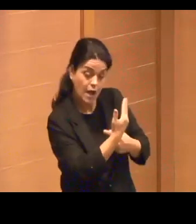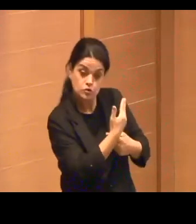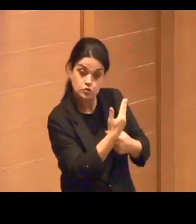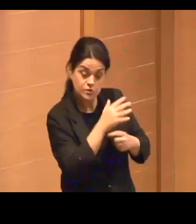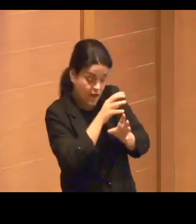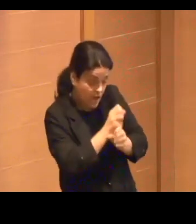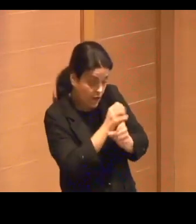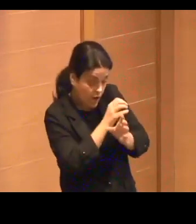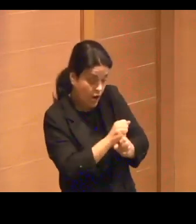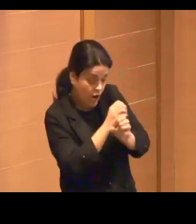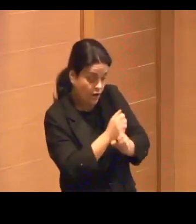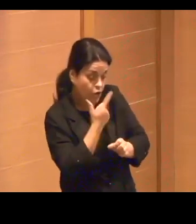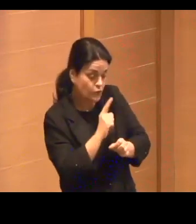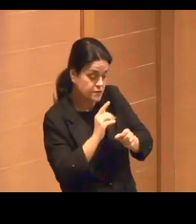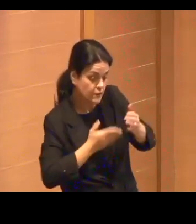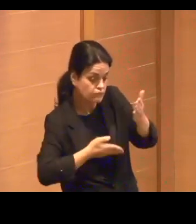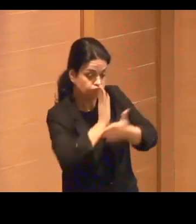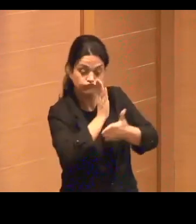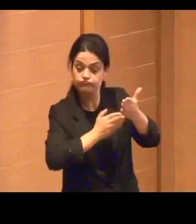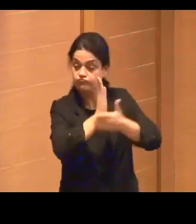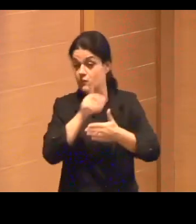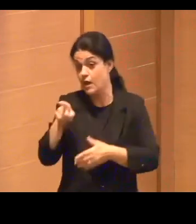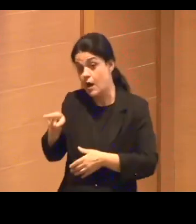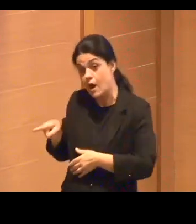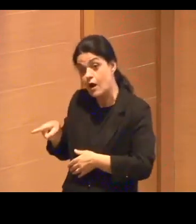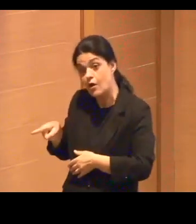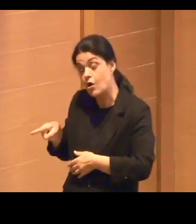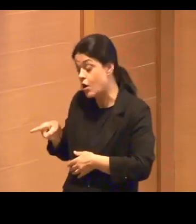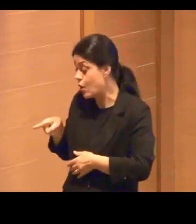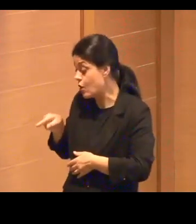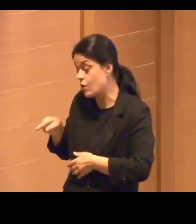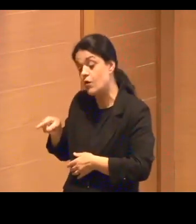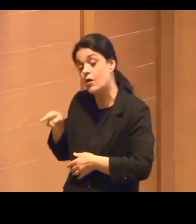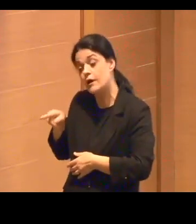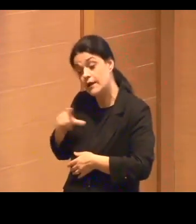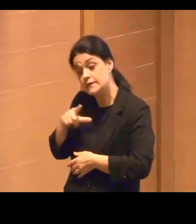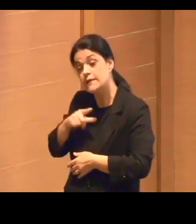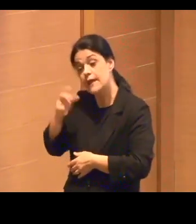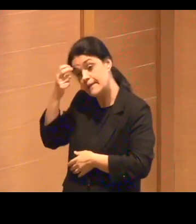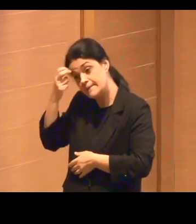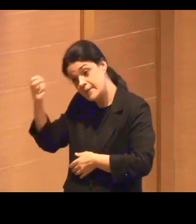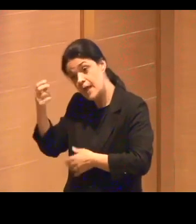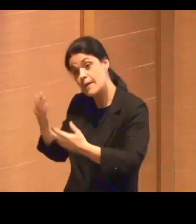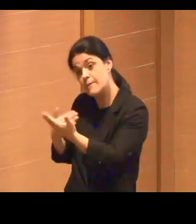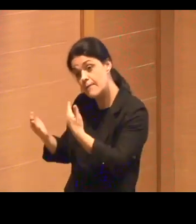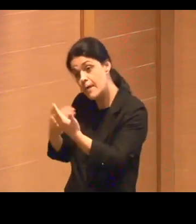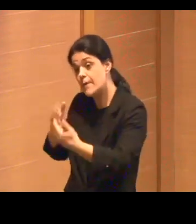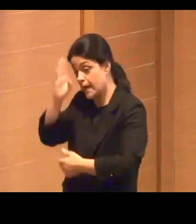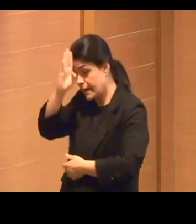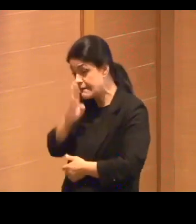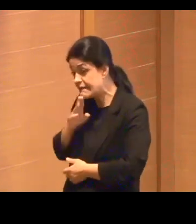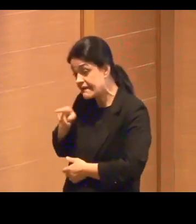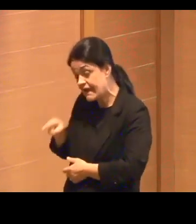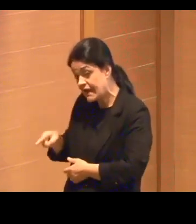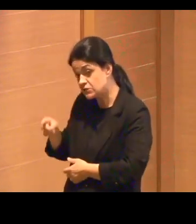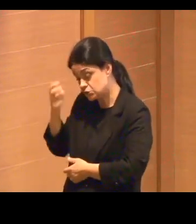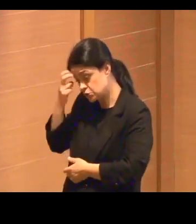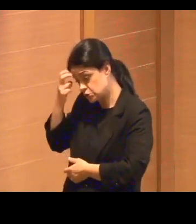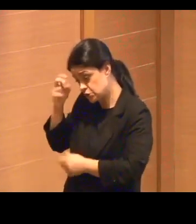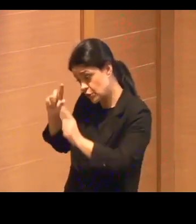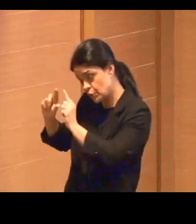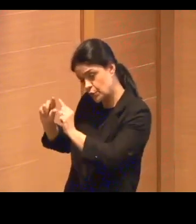A versão menos inteligente é gratuita. E o que que isso vai